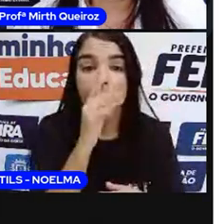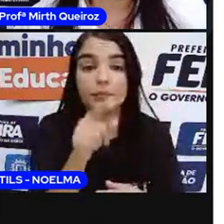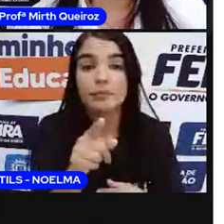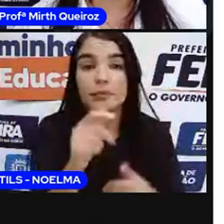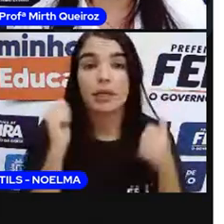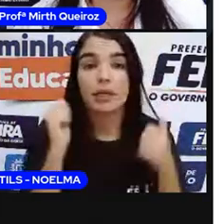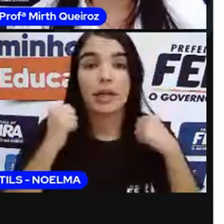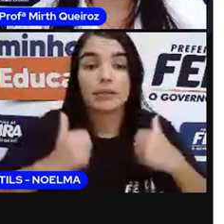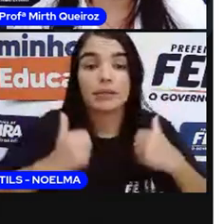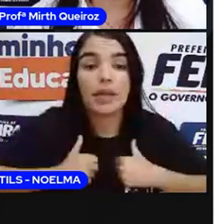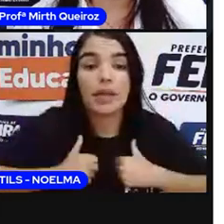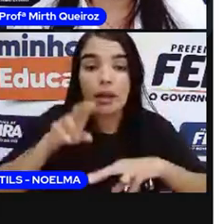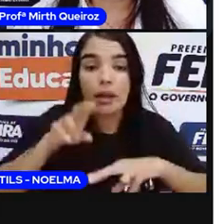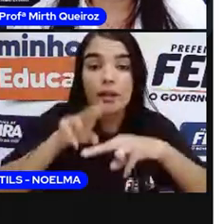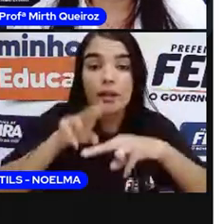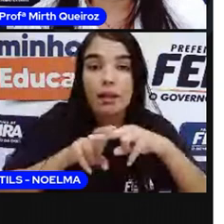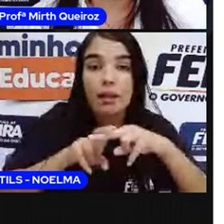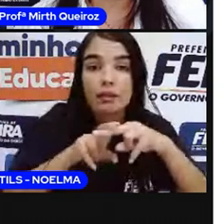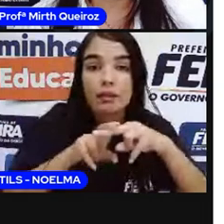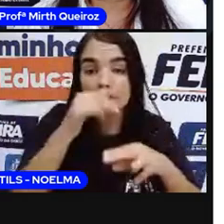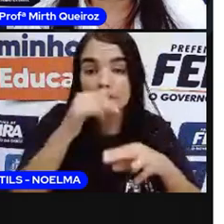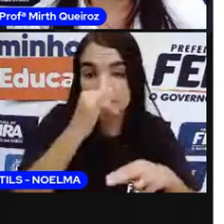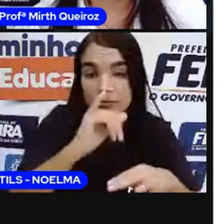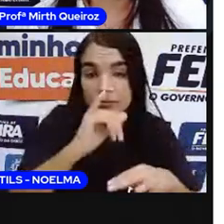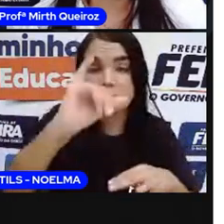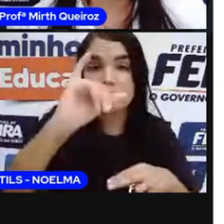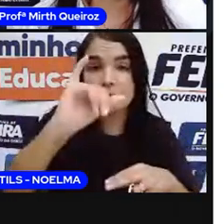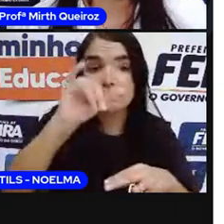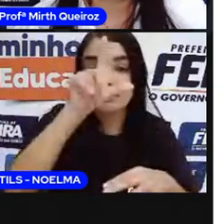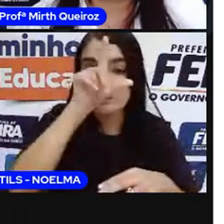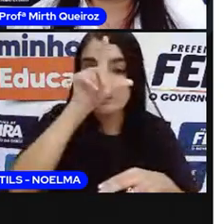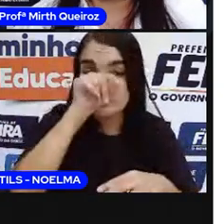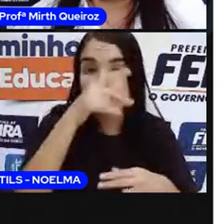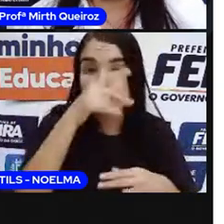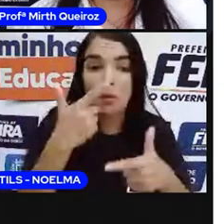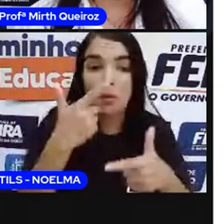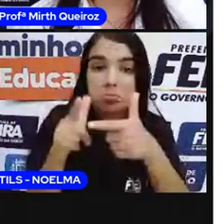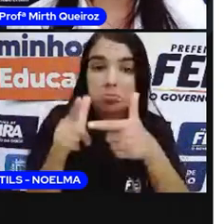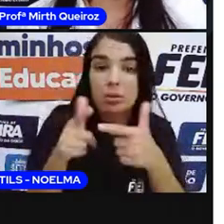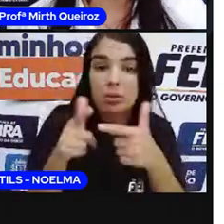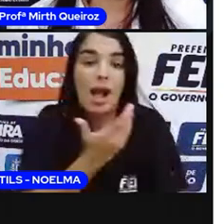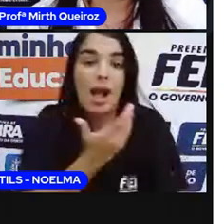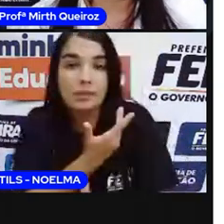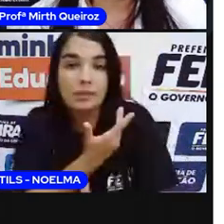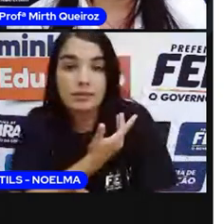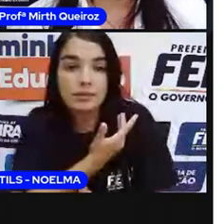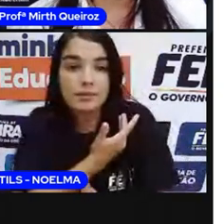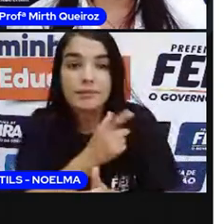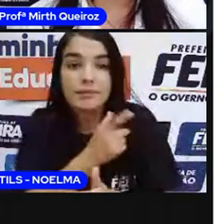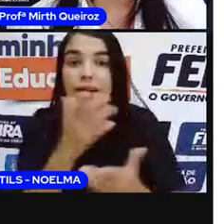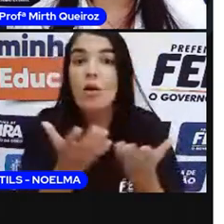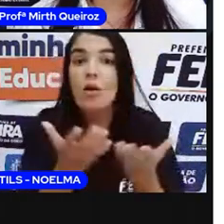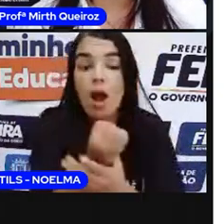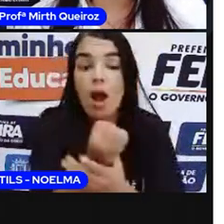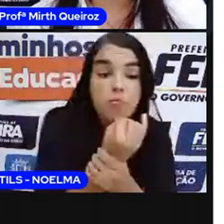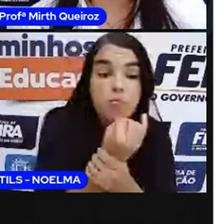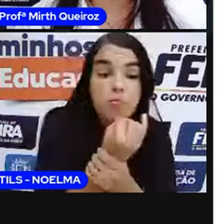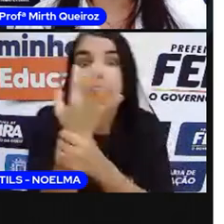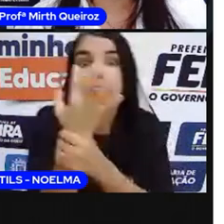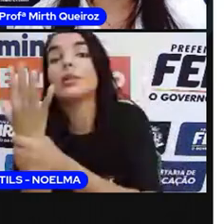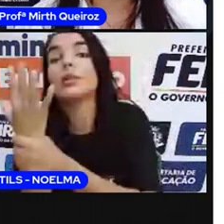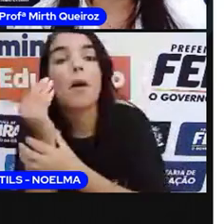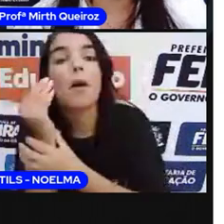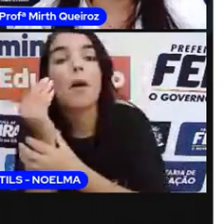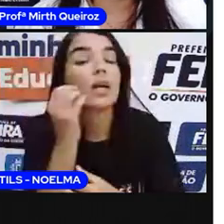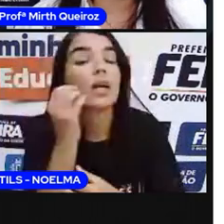isopótamo, isopótamo, problema, amizade. Indica um som. E no plural, é substantivos que